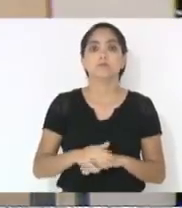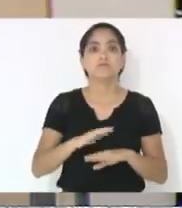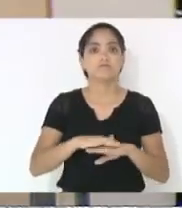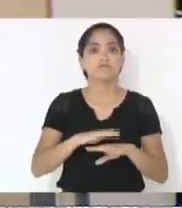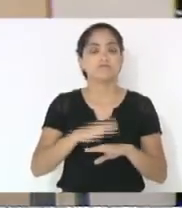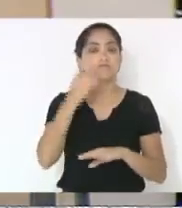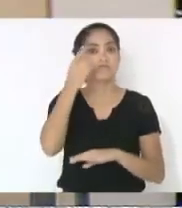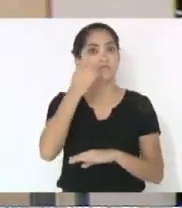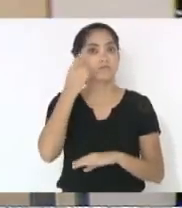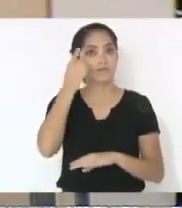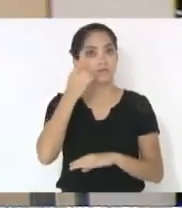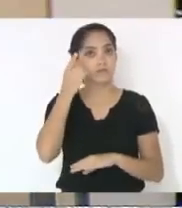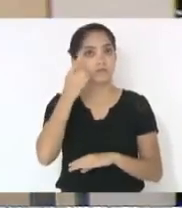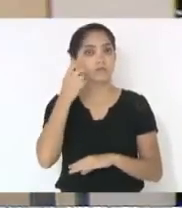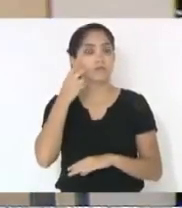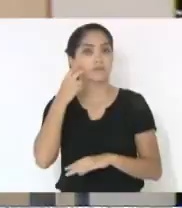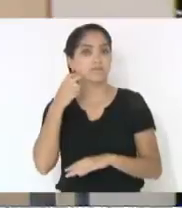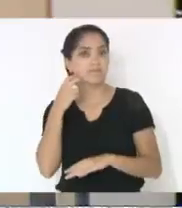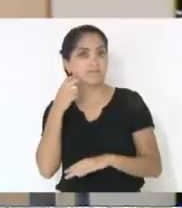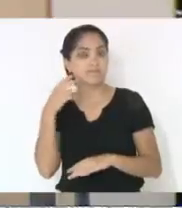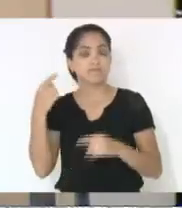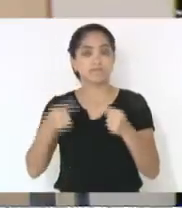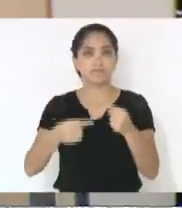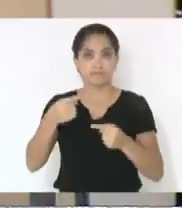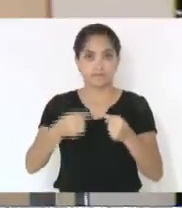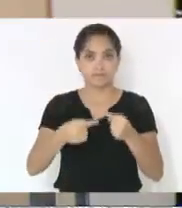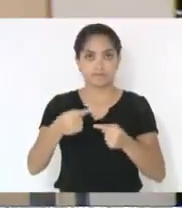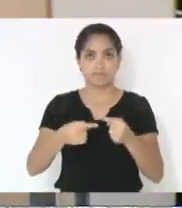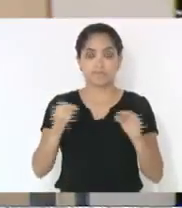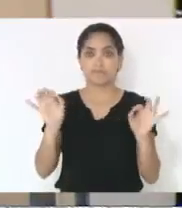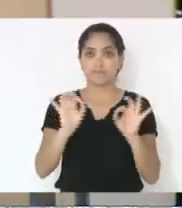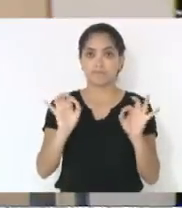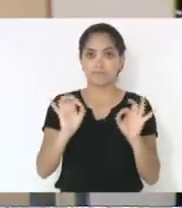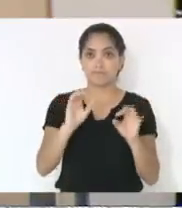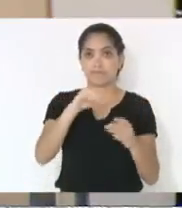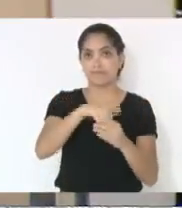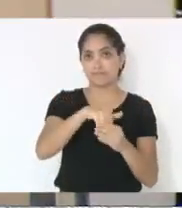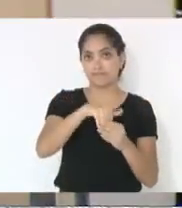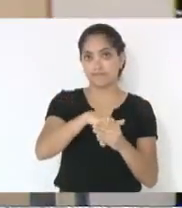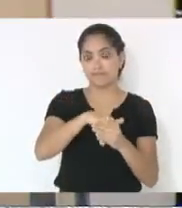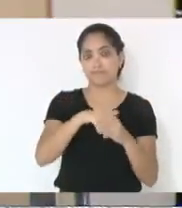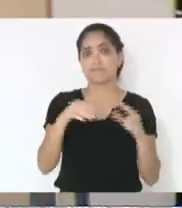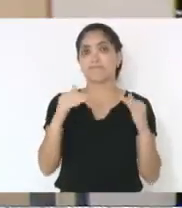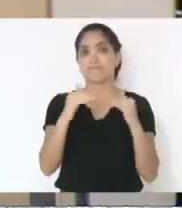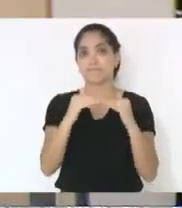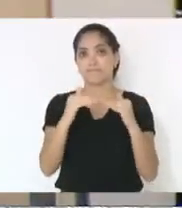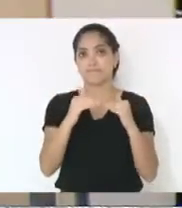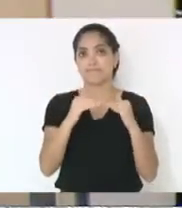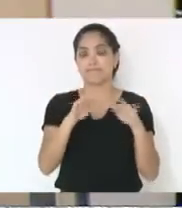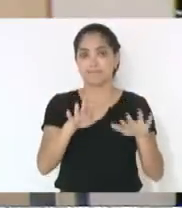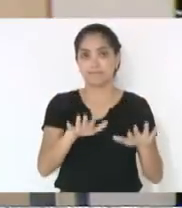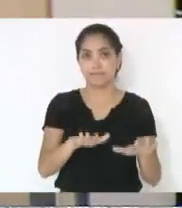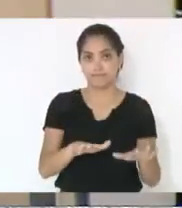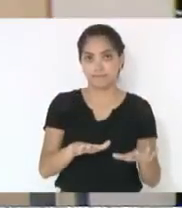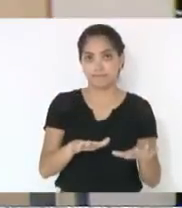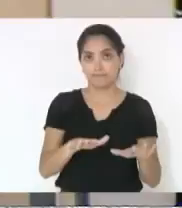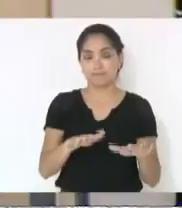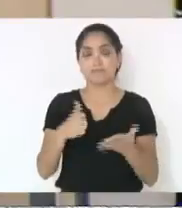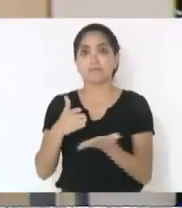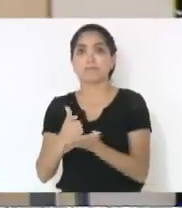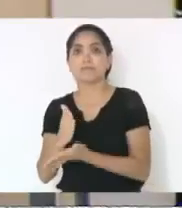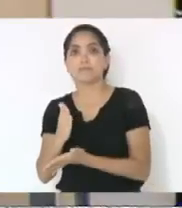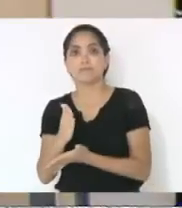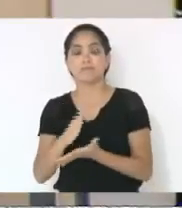Fernando Vampiro. Em discussão, não havendo quem queira discutir, em votação. Quem tiver de acordo permaneça com o sem-contro.